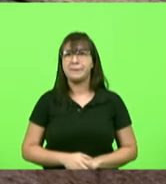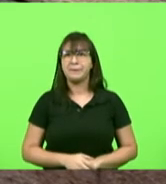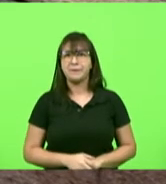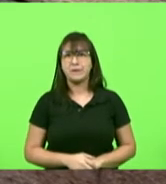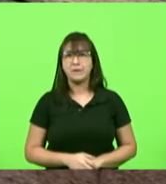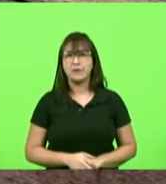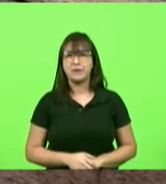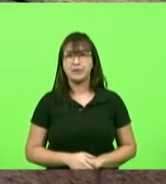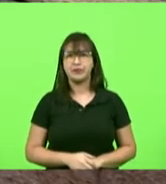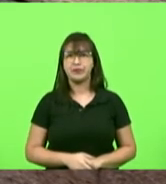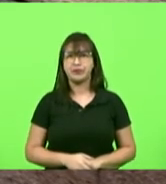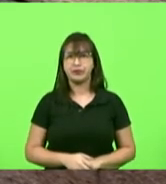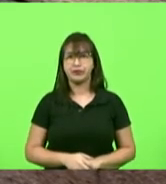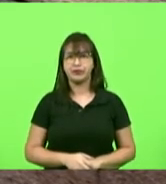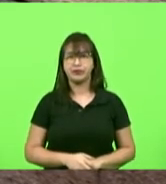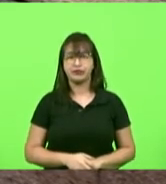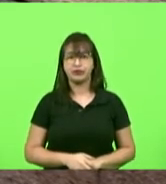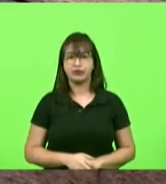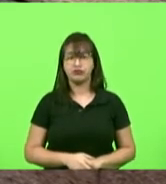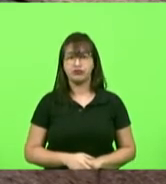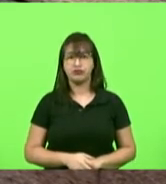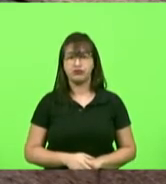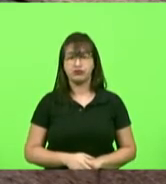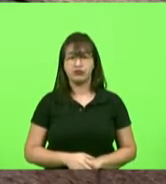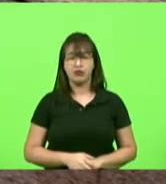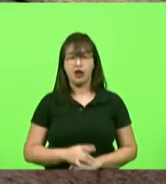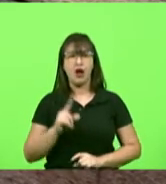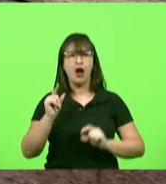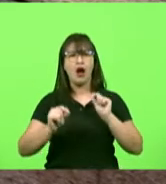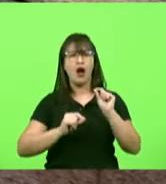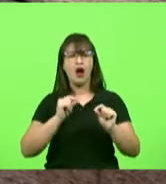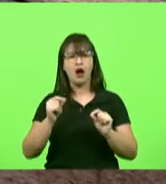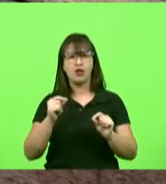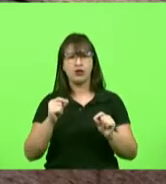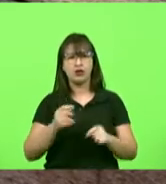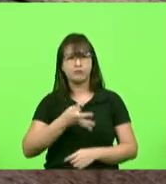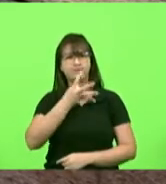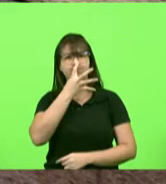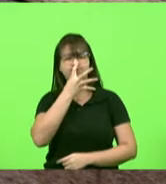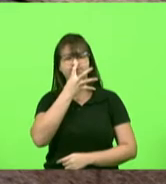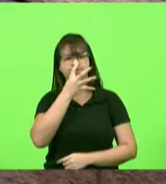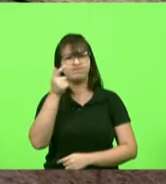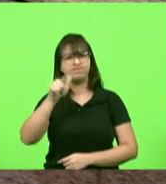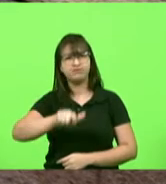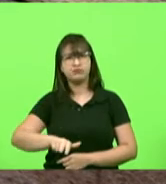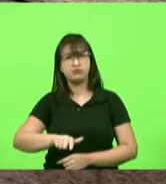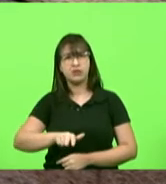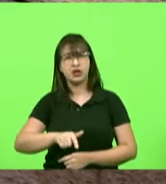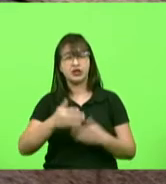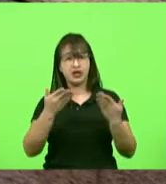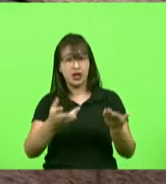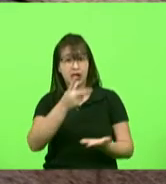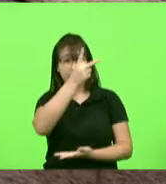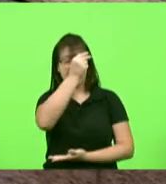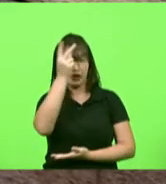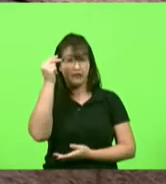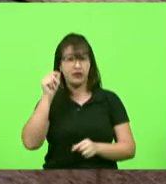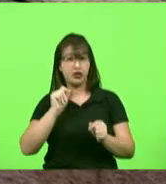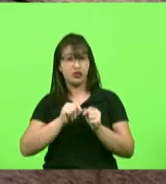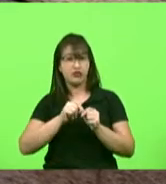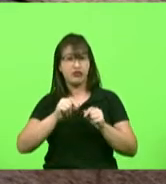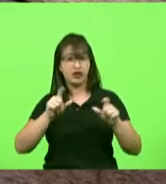e o incrível deputado Lima é que o prefeito fez um vídeo